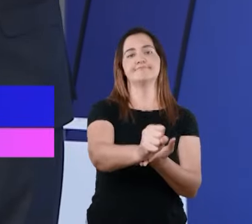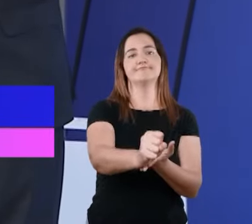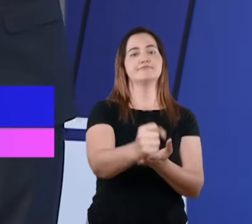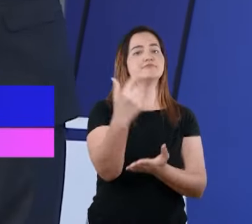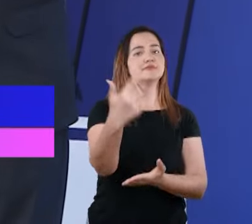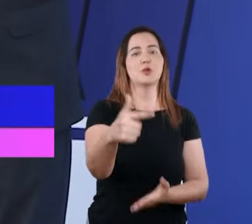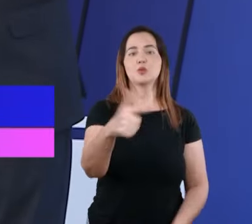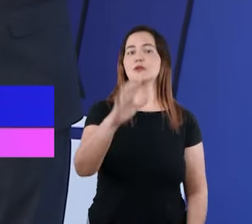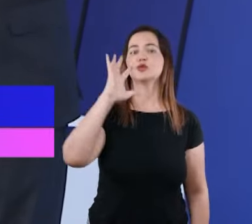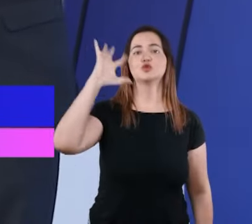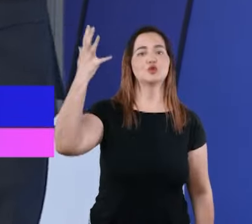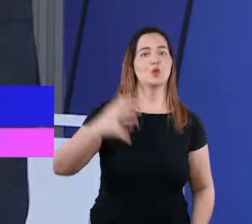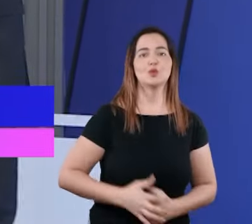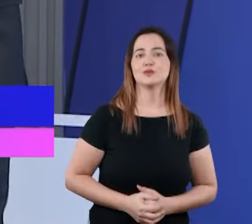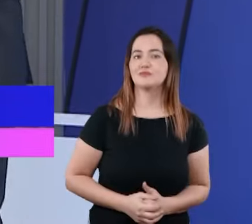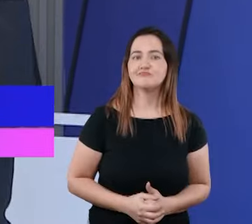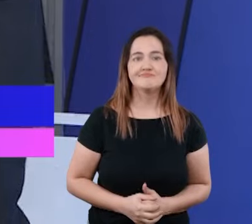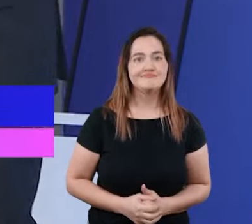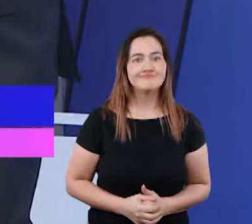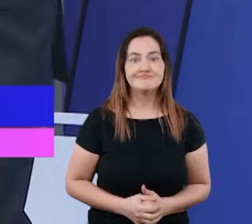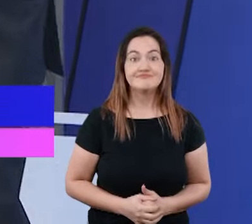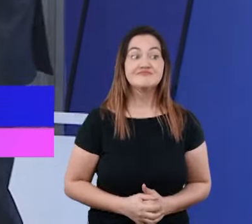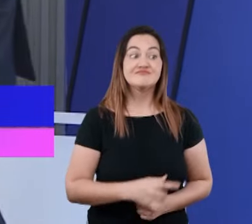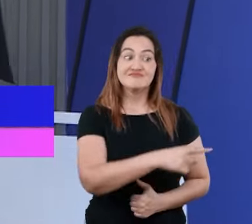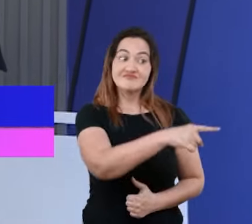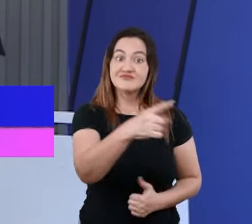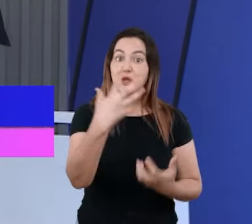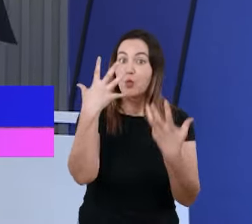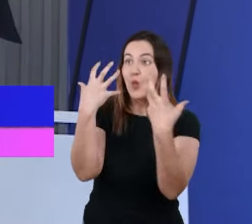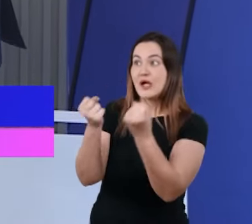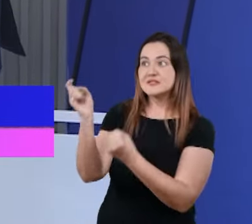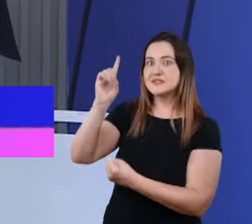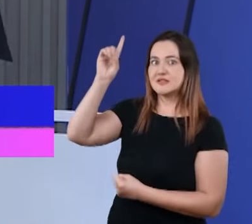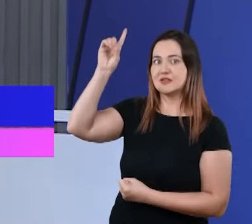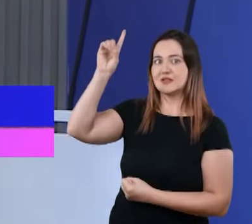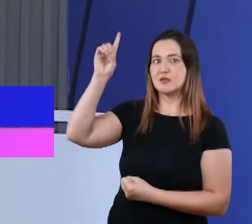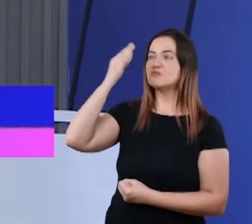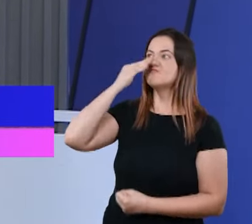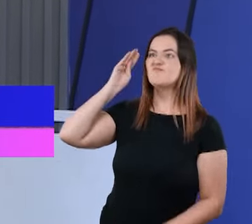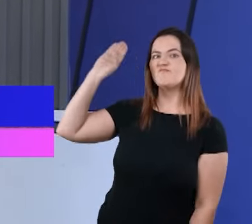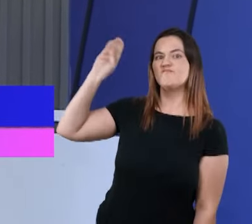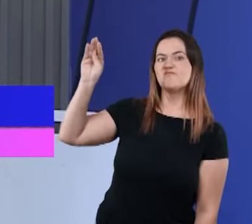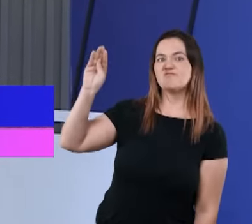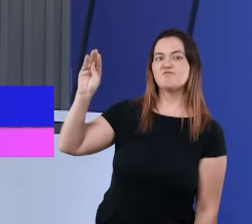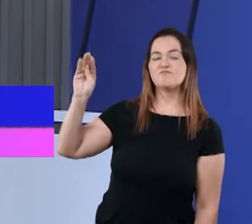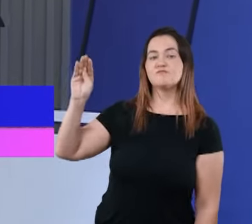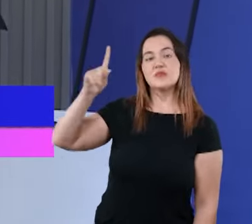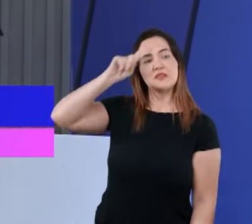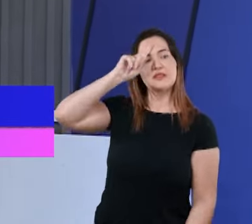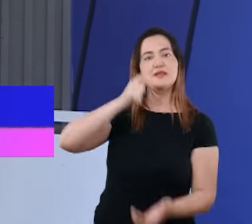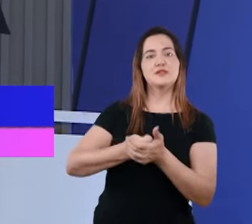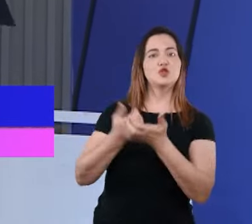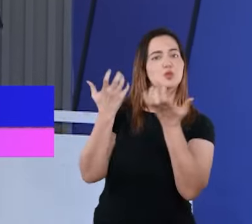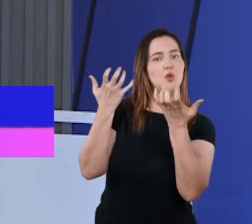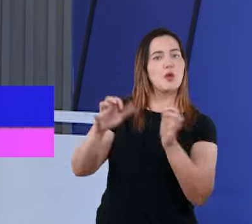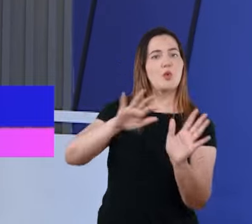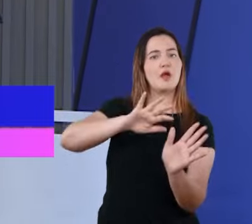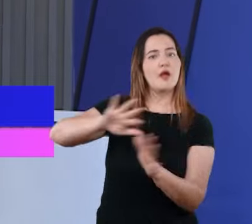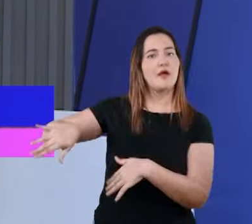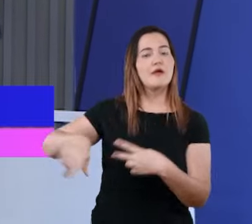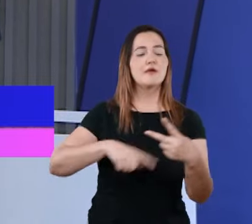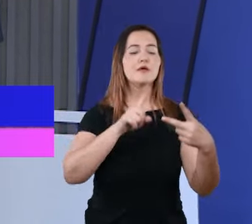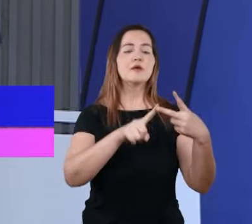saída, que não tem solução. Então, o que não ouve a palavra de Deus, o que não obedece à vontade do Senhor, esse